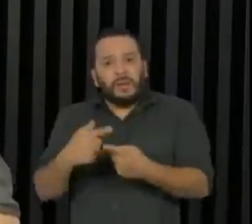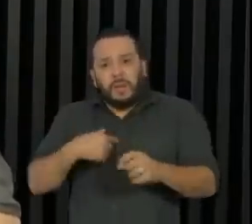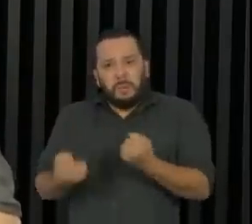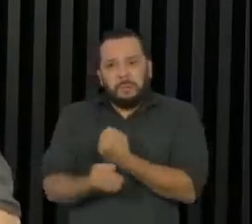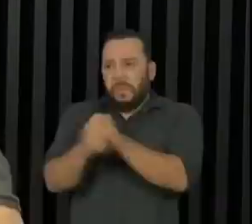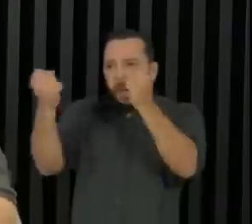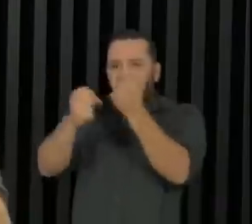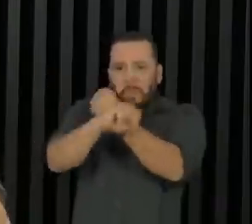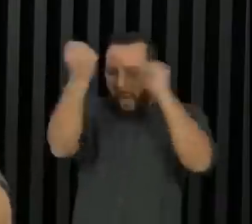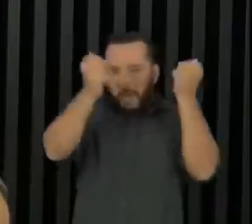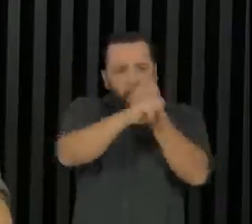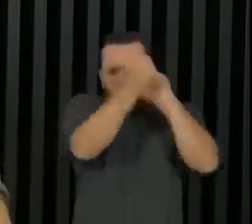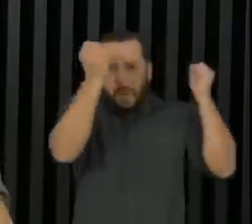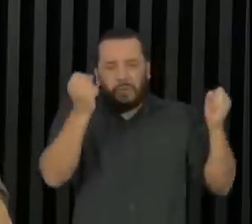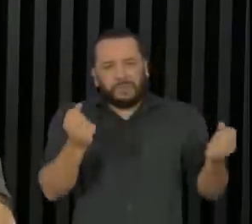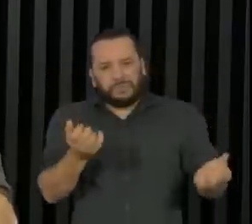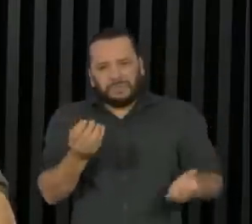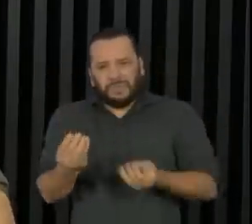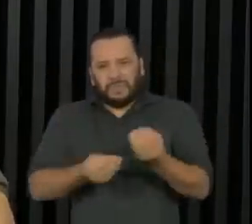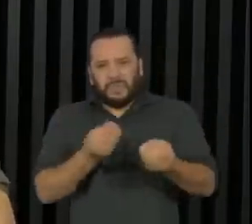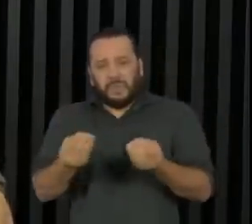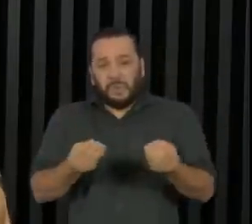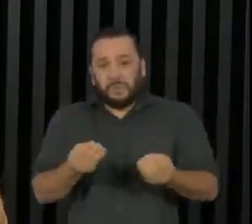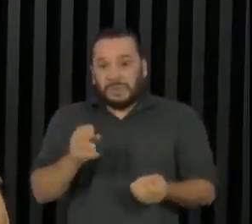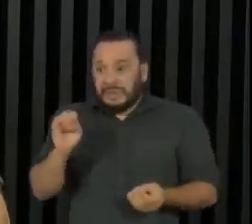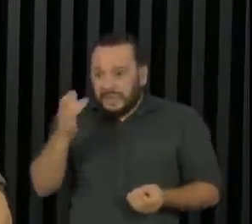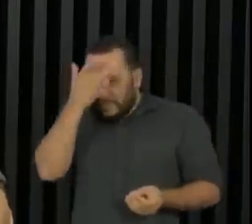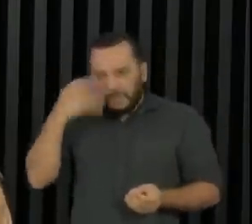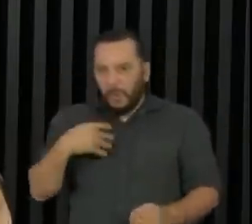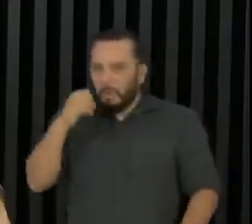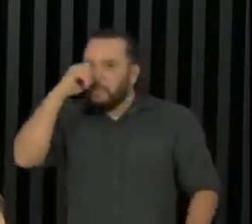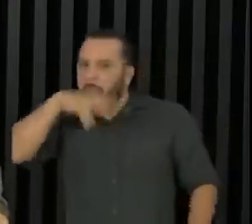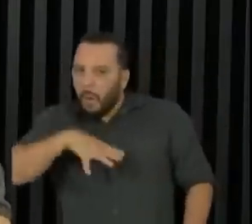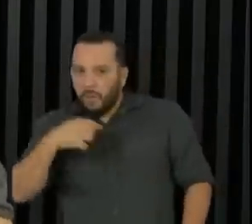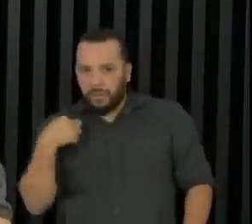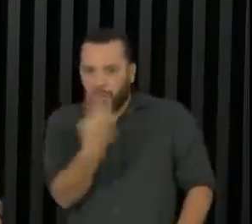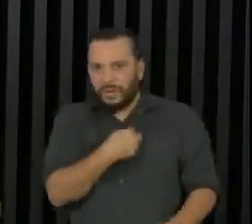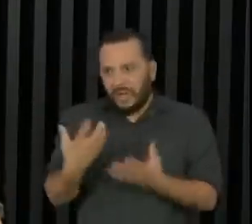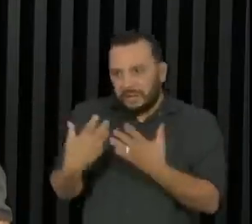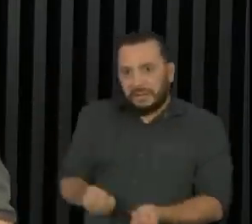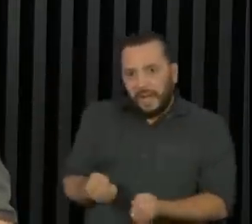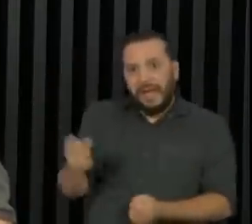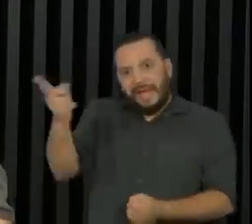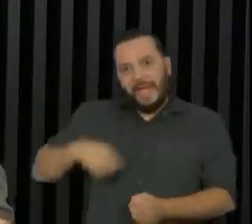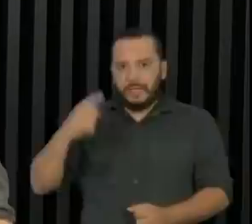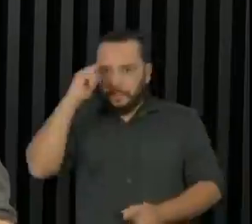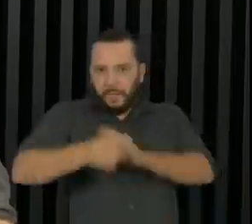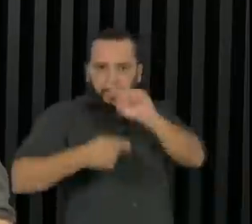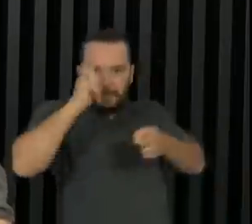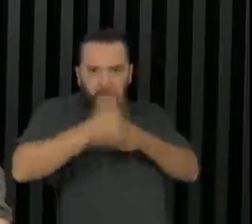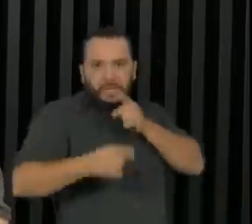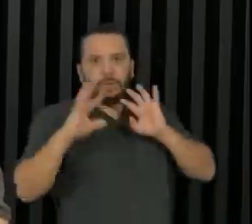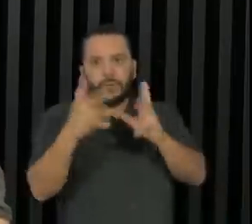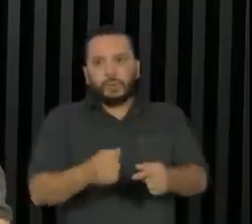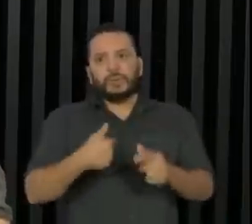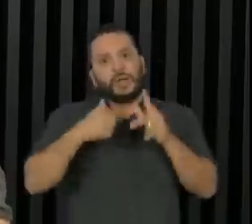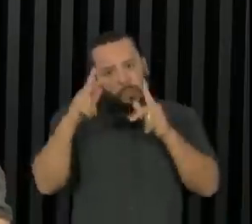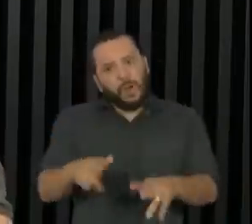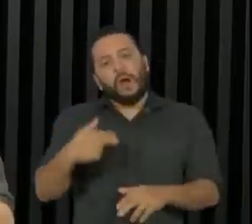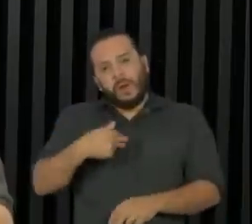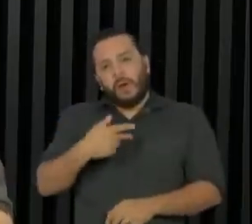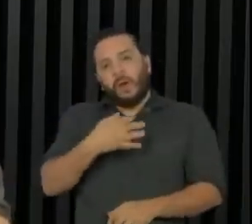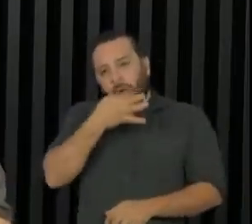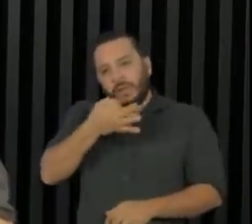conta. Então, se não existir intolerância contra os intolerantes, eles dominam. É exatamente essa visão que eu tenho a respeito do pastor Silas